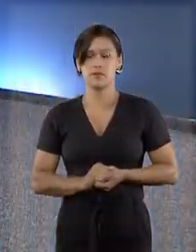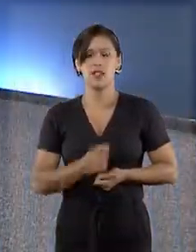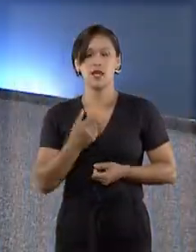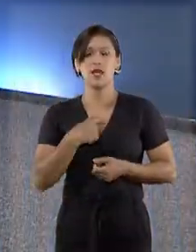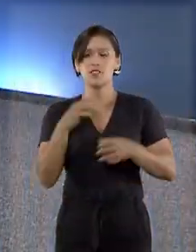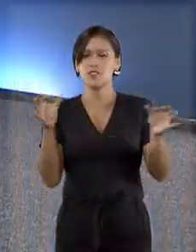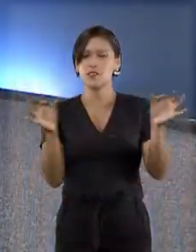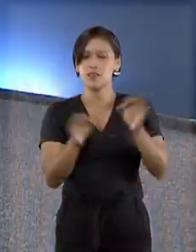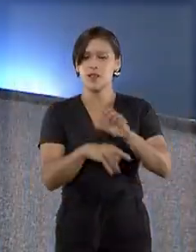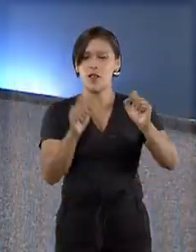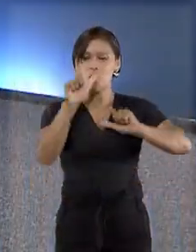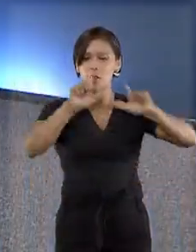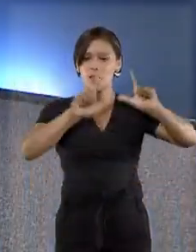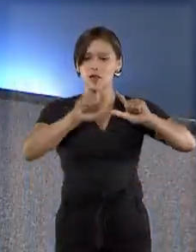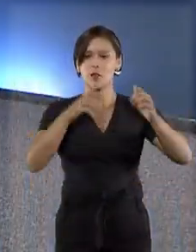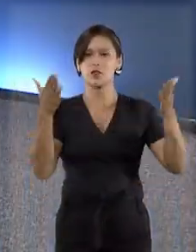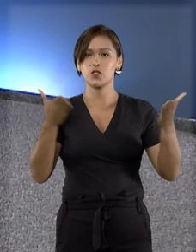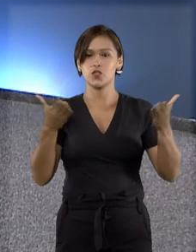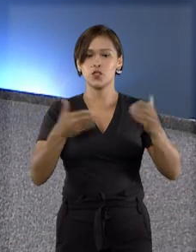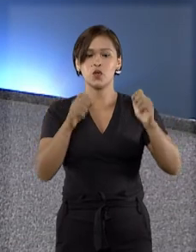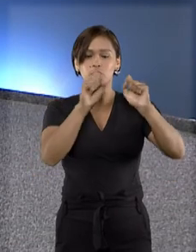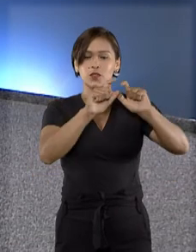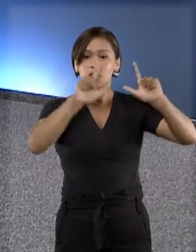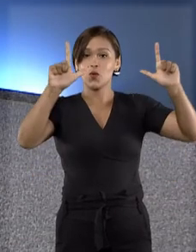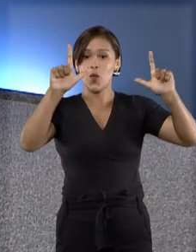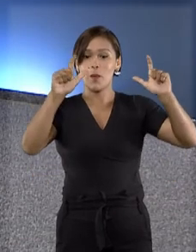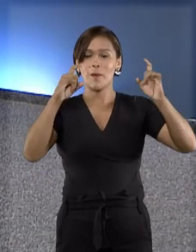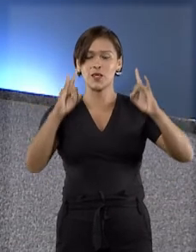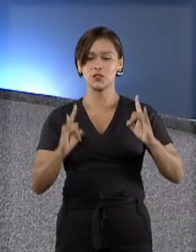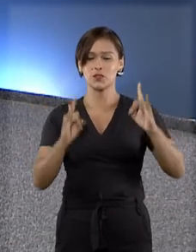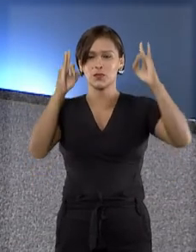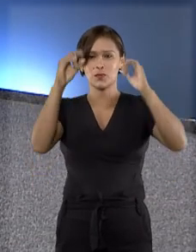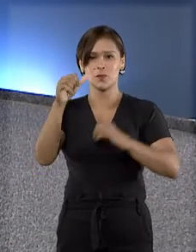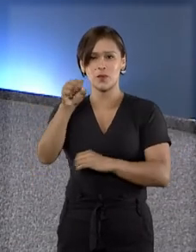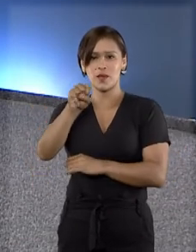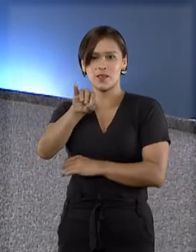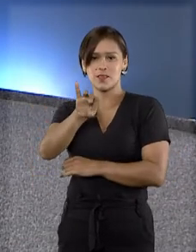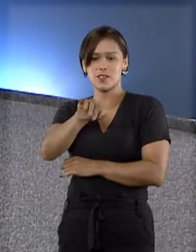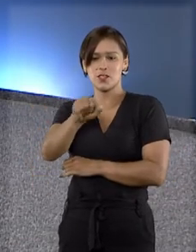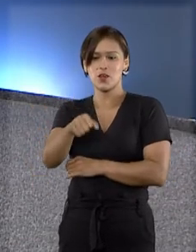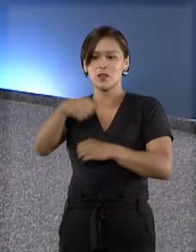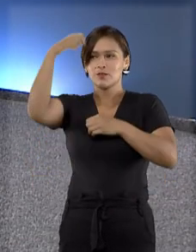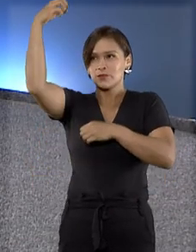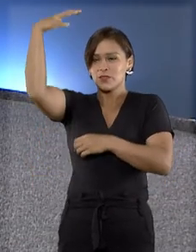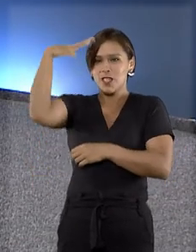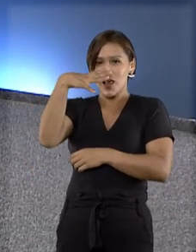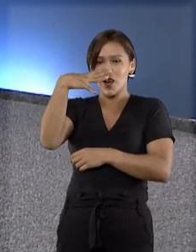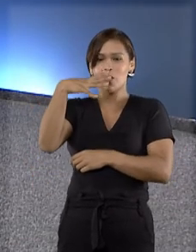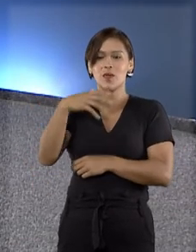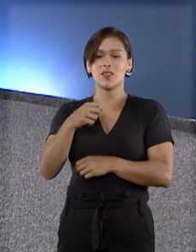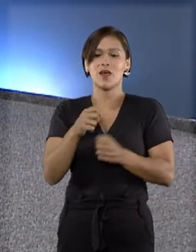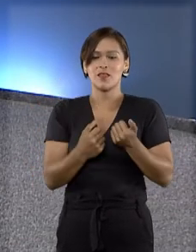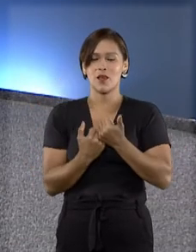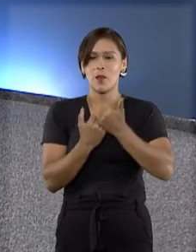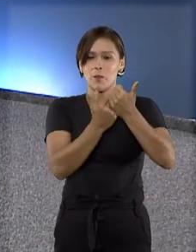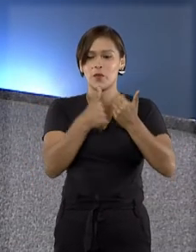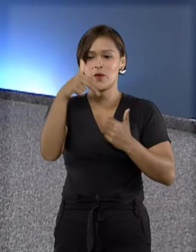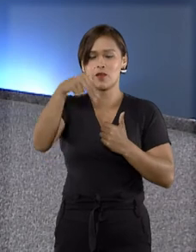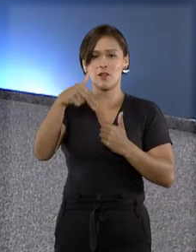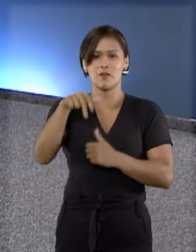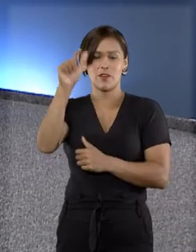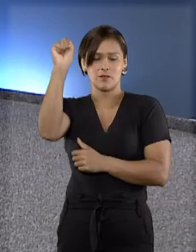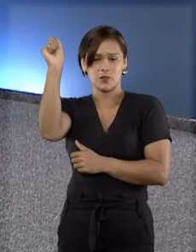E a gente encerra o nosso programa de hoje com imagens do prédio do STJ, iluminado em apoio ao